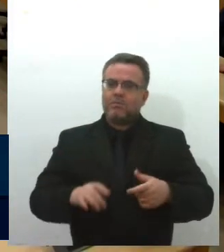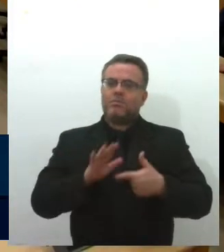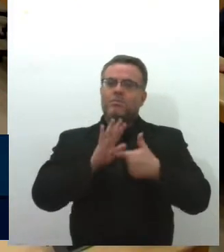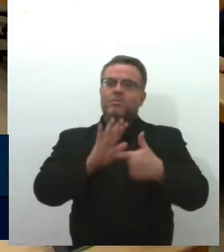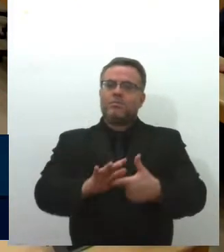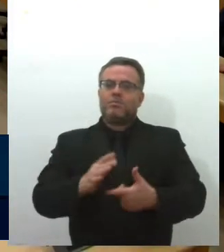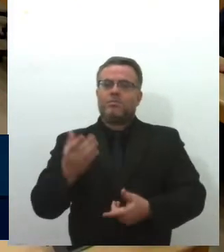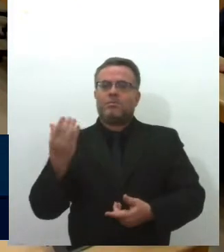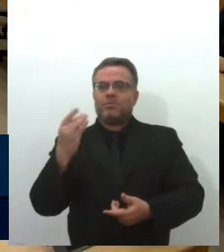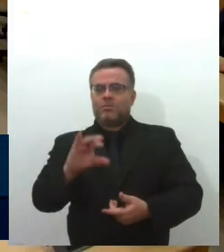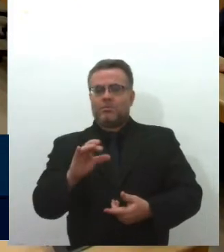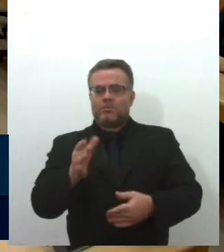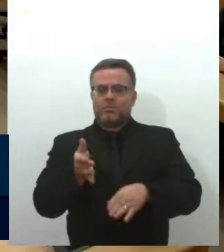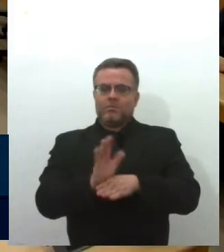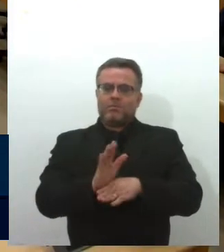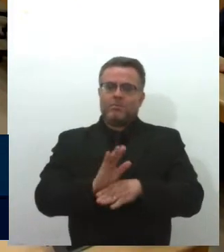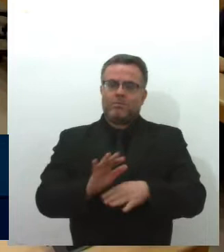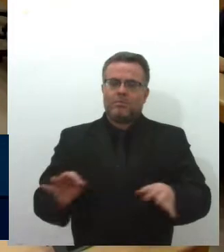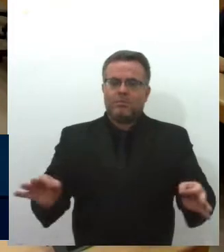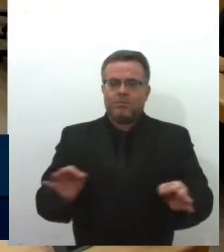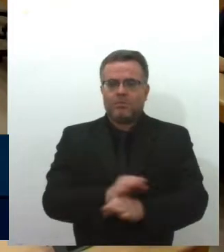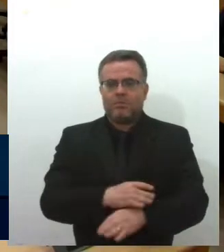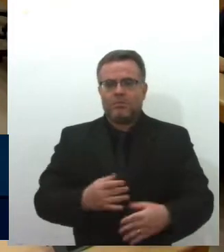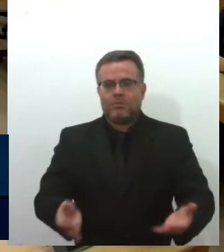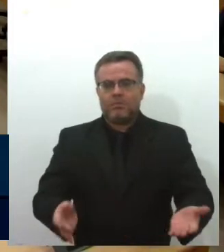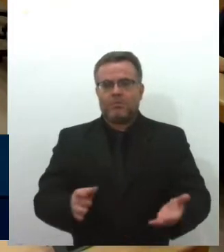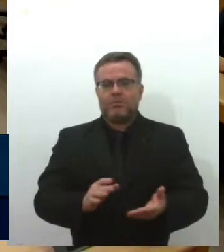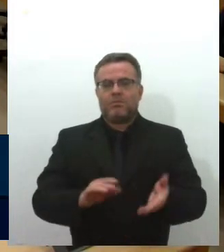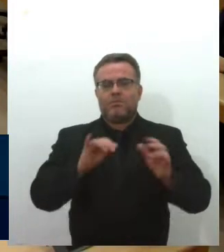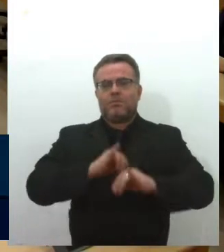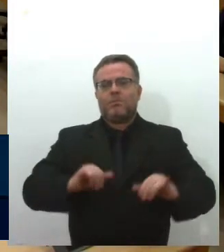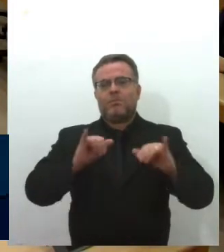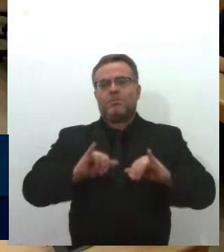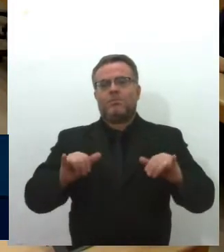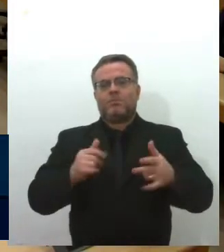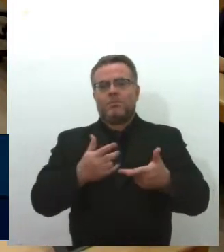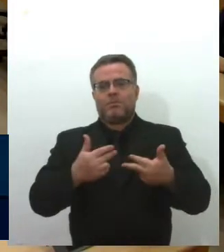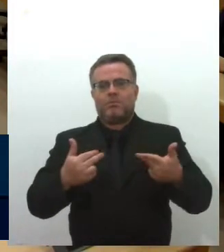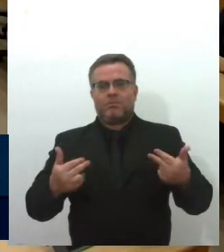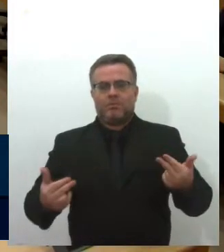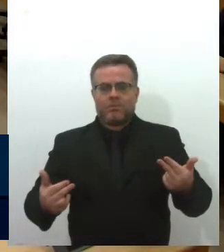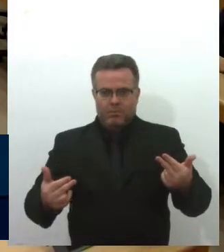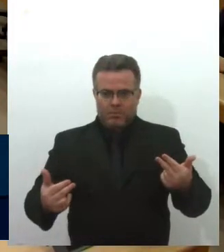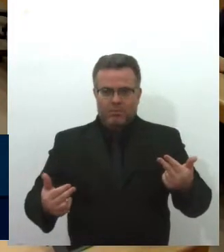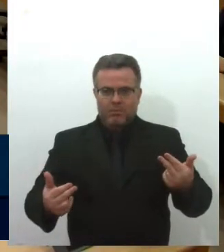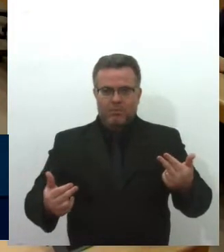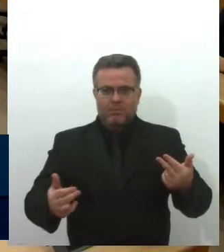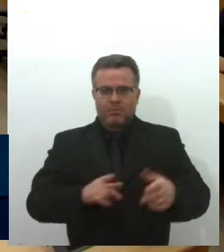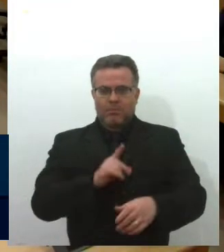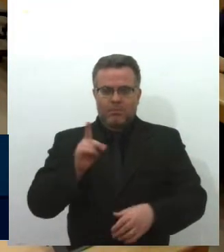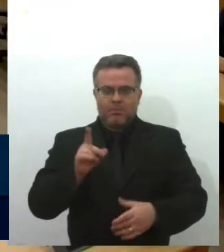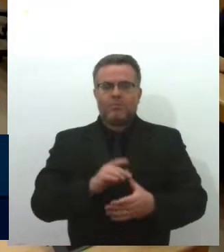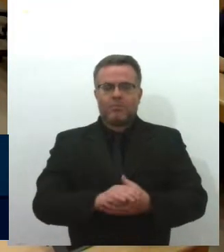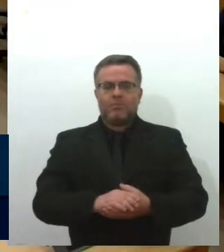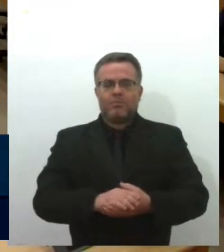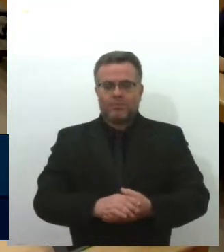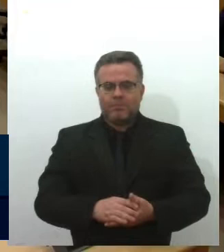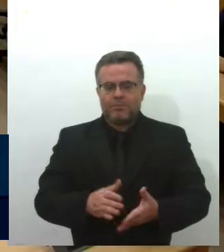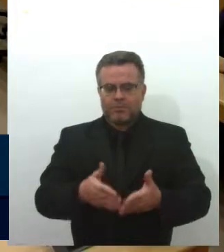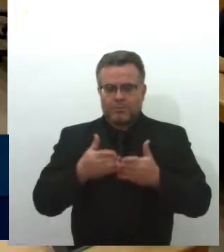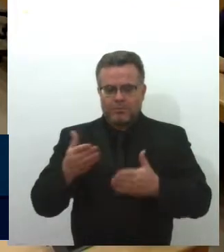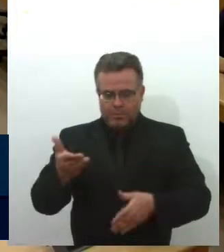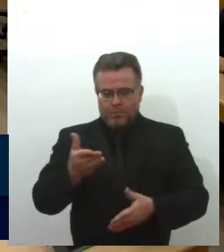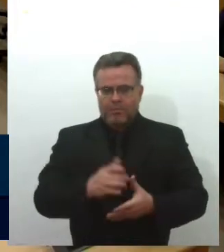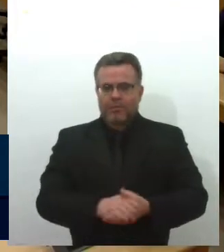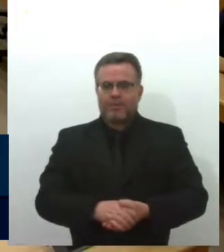o vídeo em que há divulgação desse serviço pela prefeitura de Simão Dias. Por favor, deputada Maria.